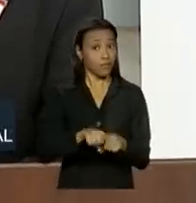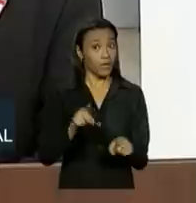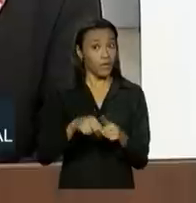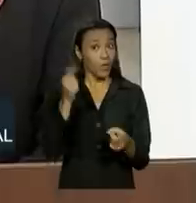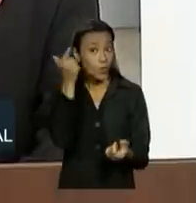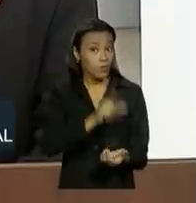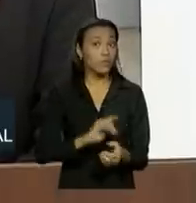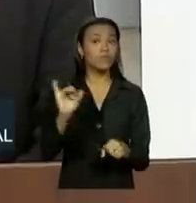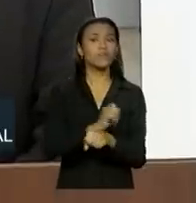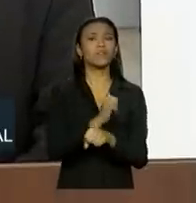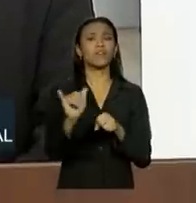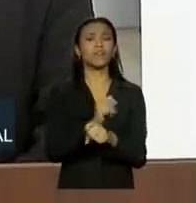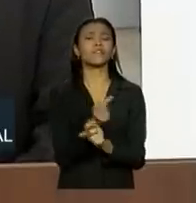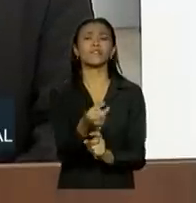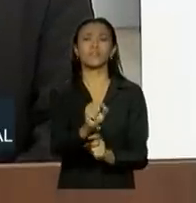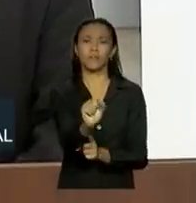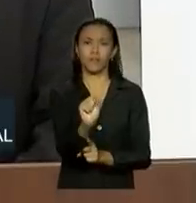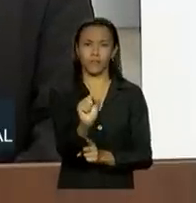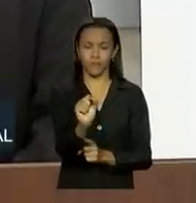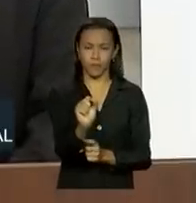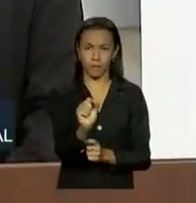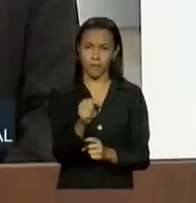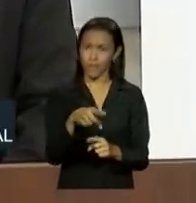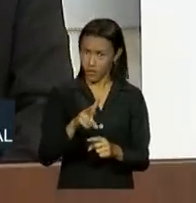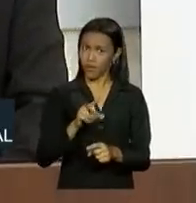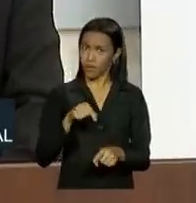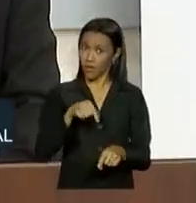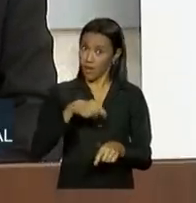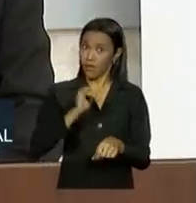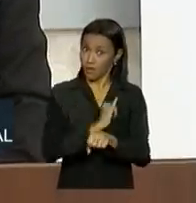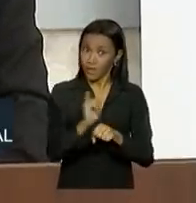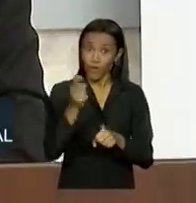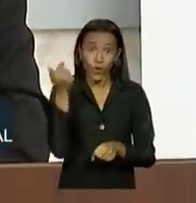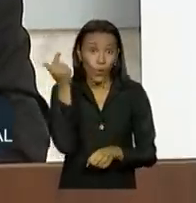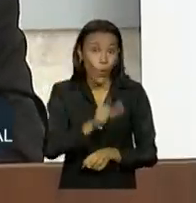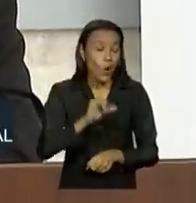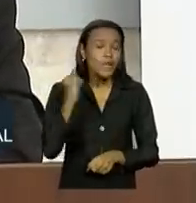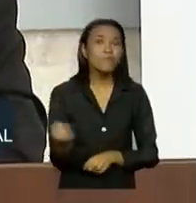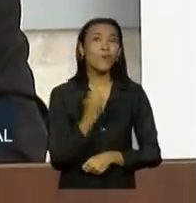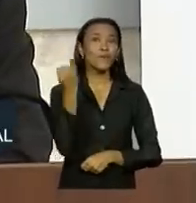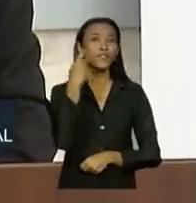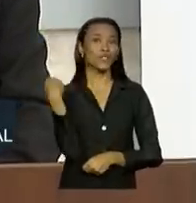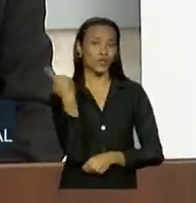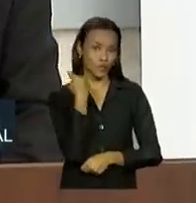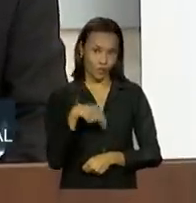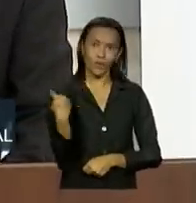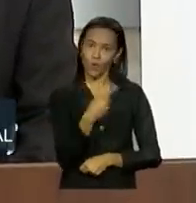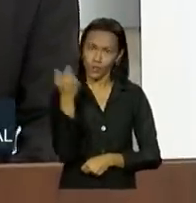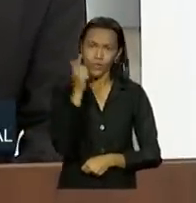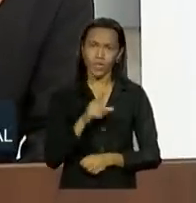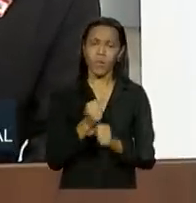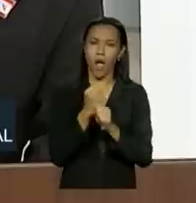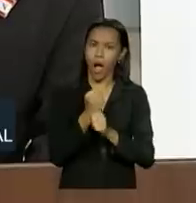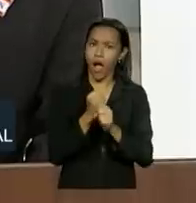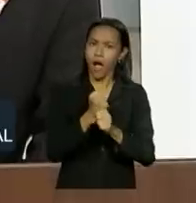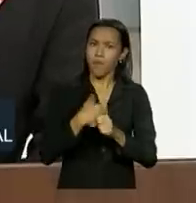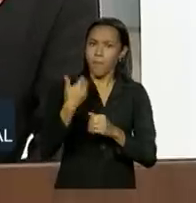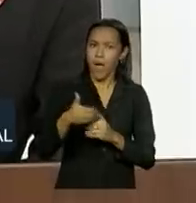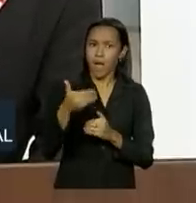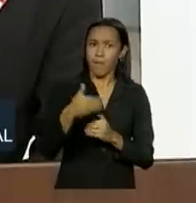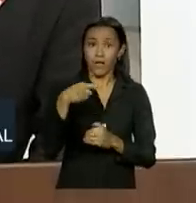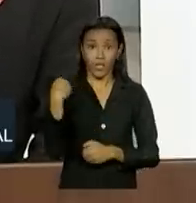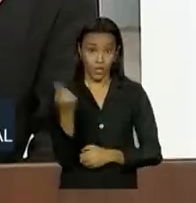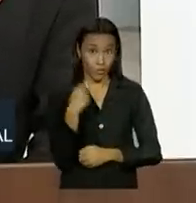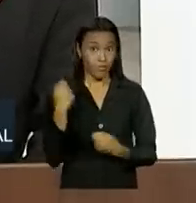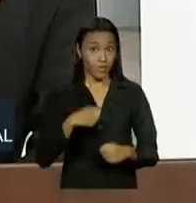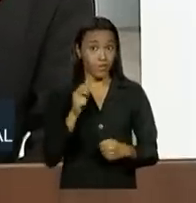que foi tão importantemente alcançada nos últimos anos e nós temos que, olhando para